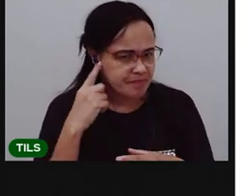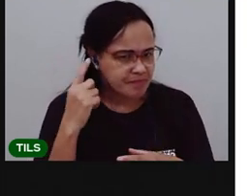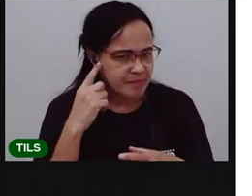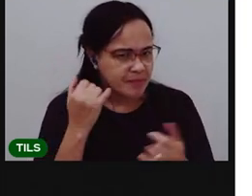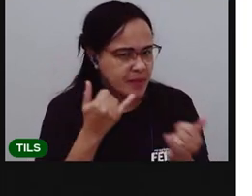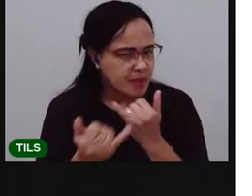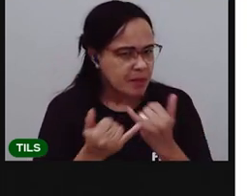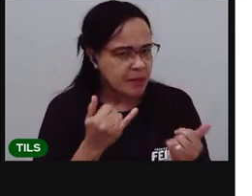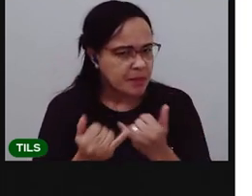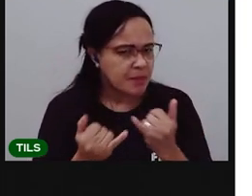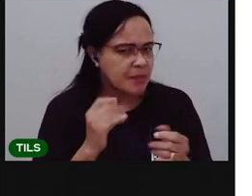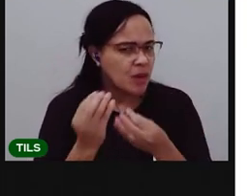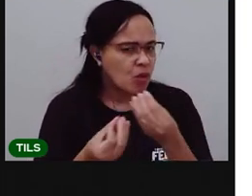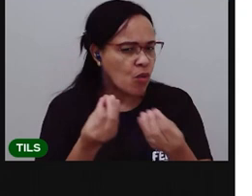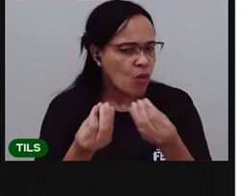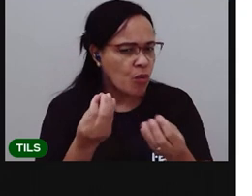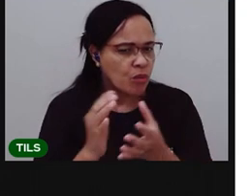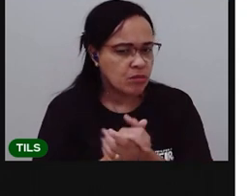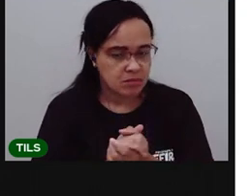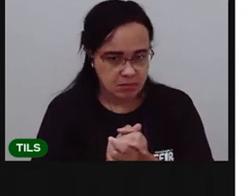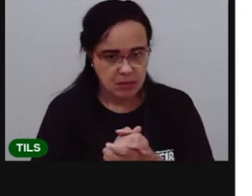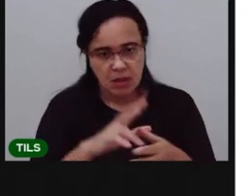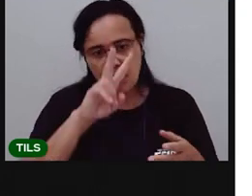fala vovô?